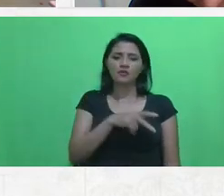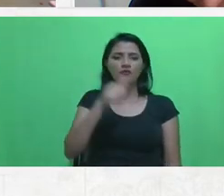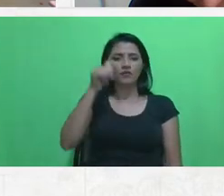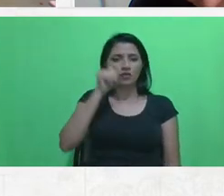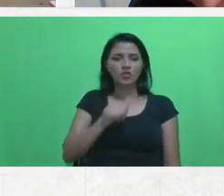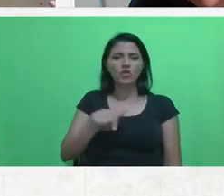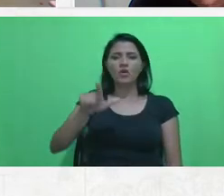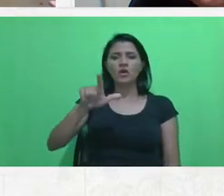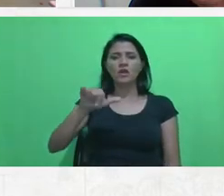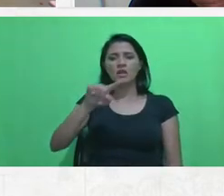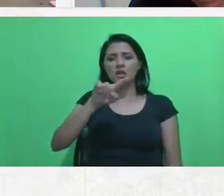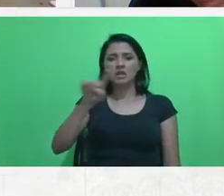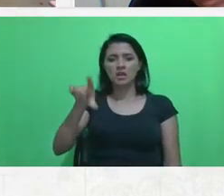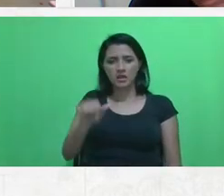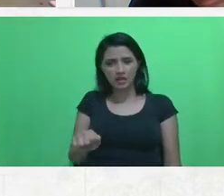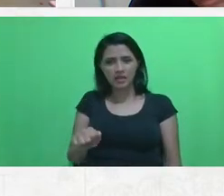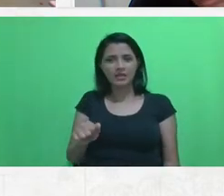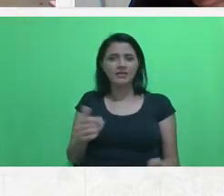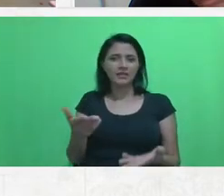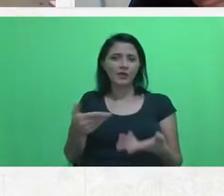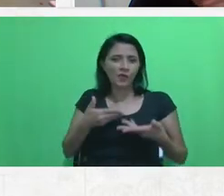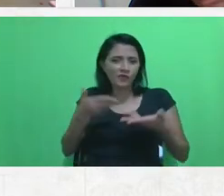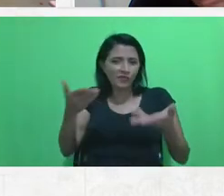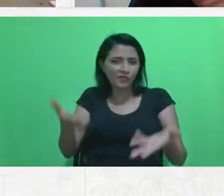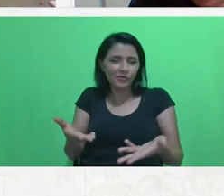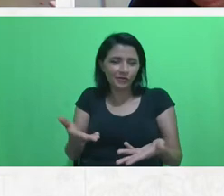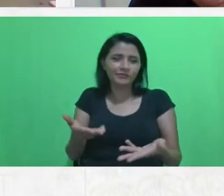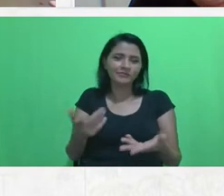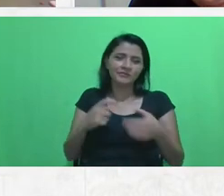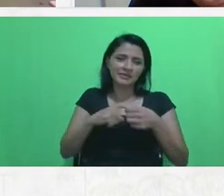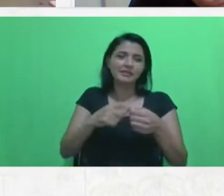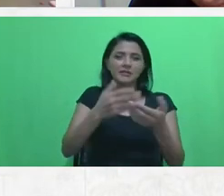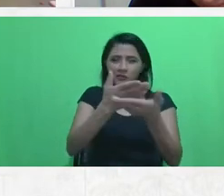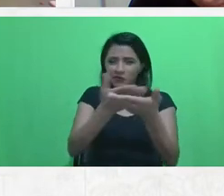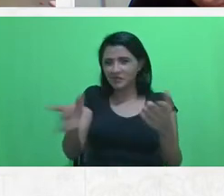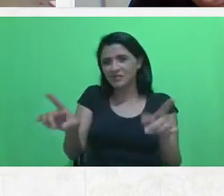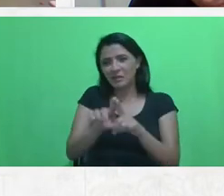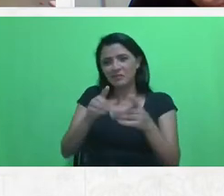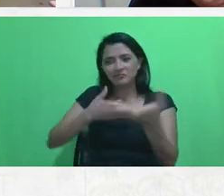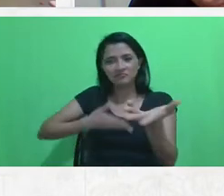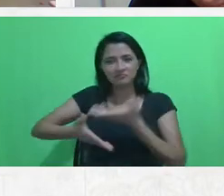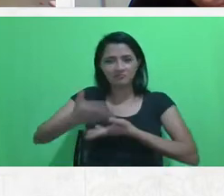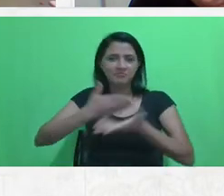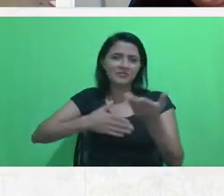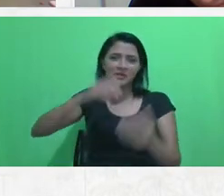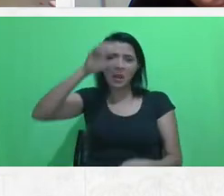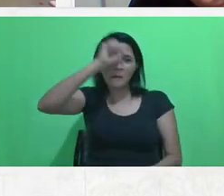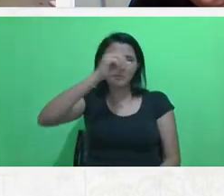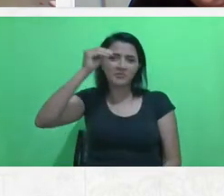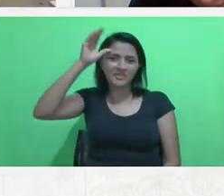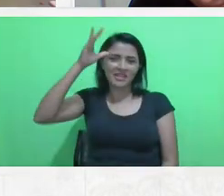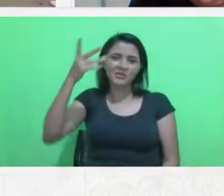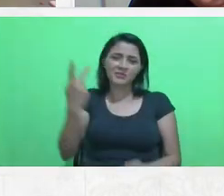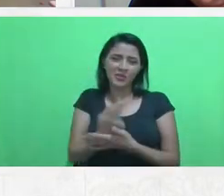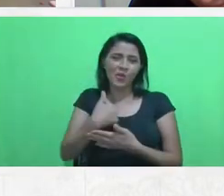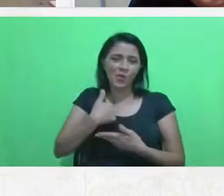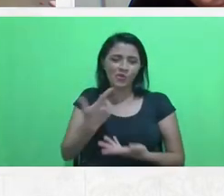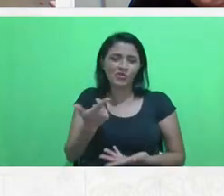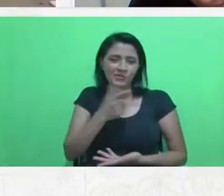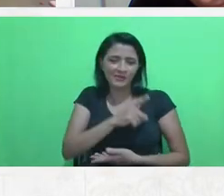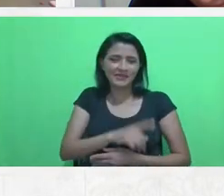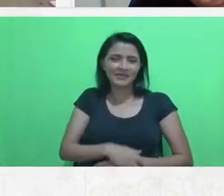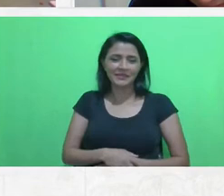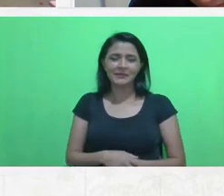parceria, e a vocês pela troca e pelo aprendizado que eu tive hoje. Eu concluo minha fala aqui.